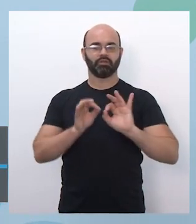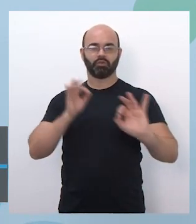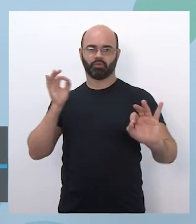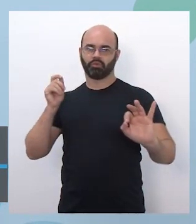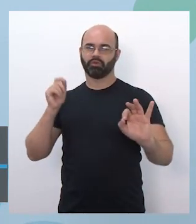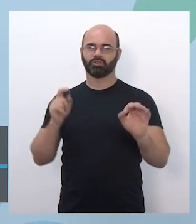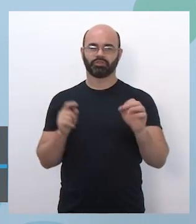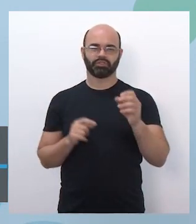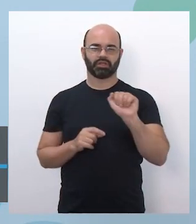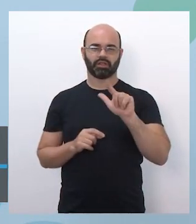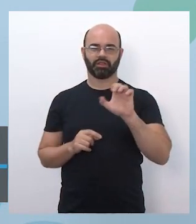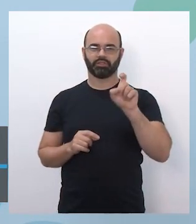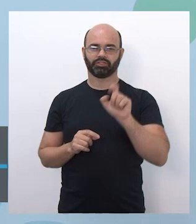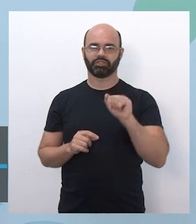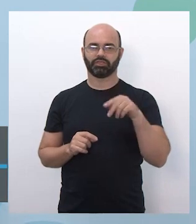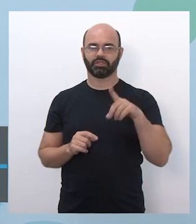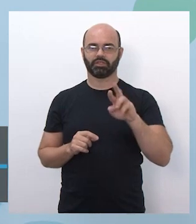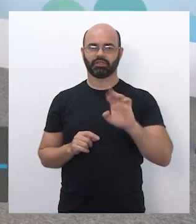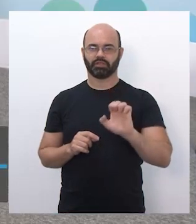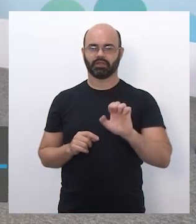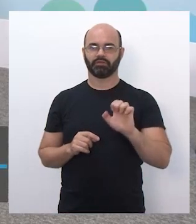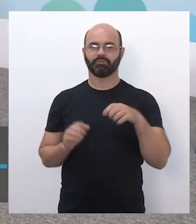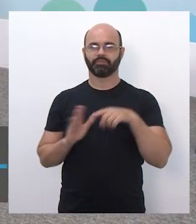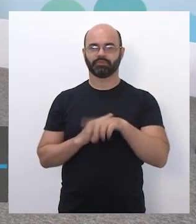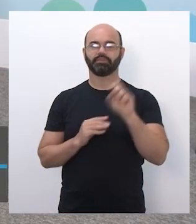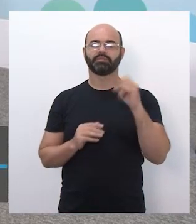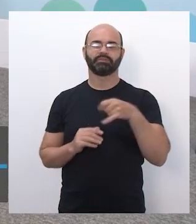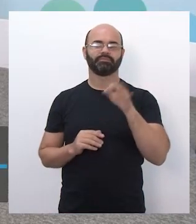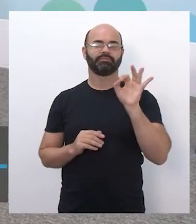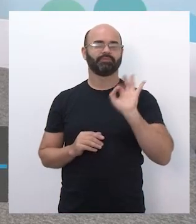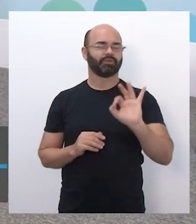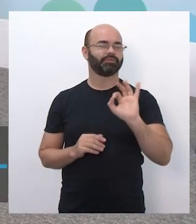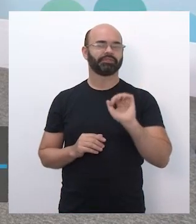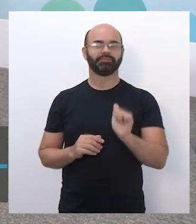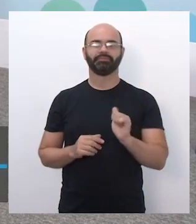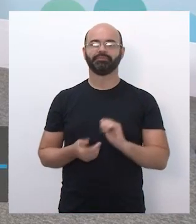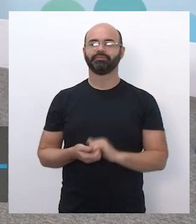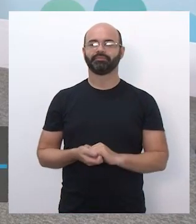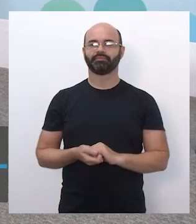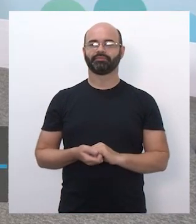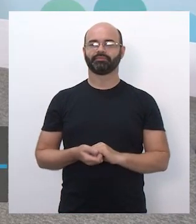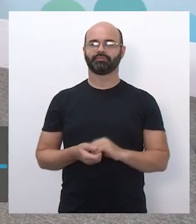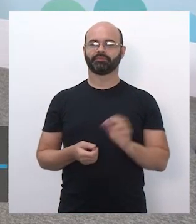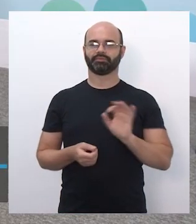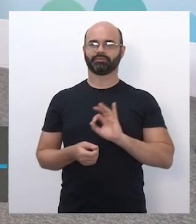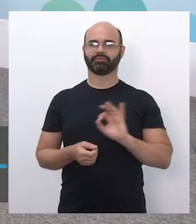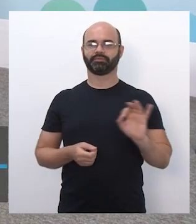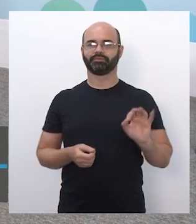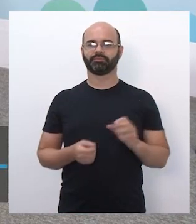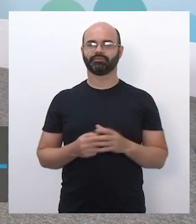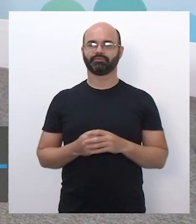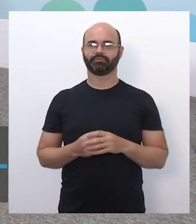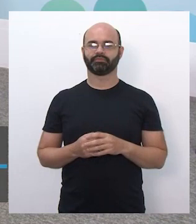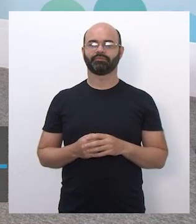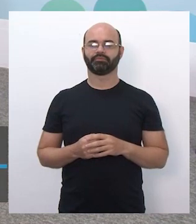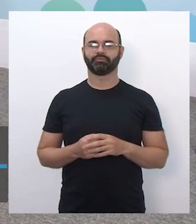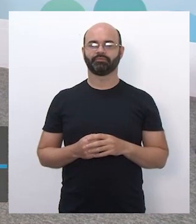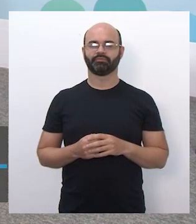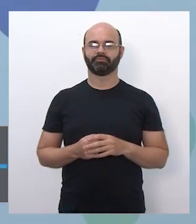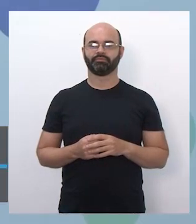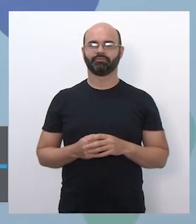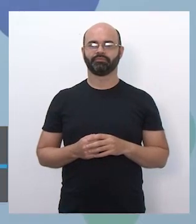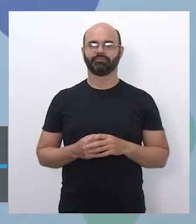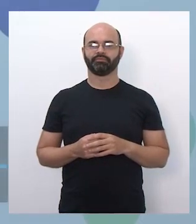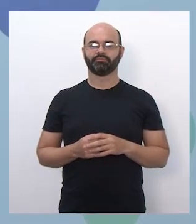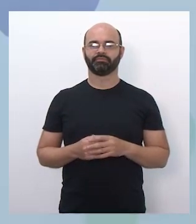Alexandre. Perfeito. Ótimo ponto. Aqui, nós temos um